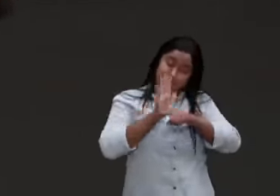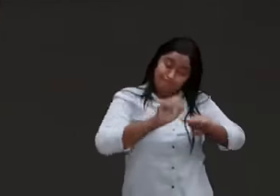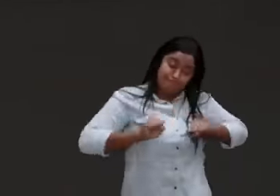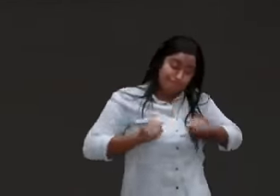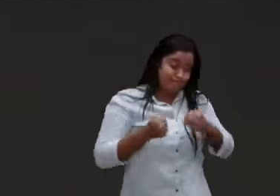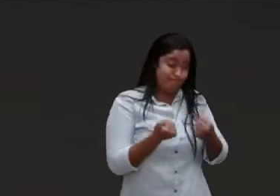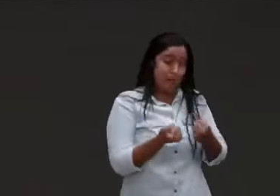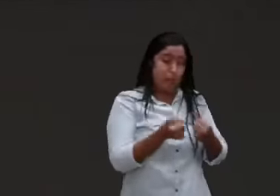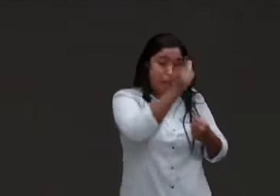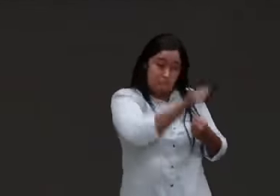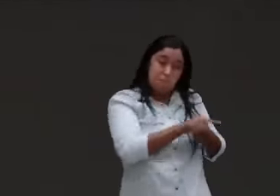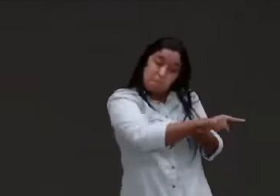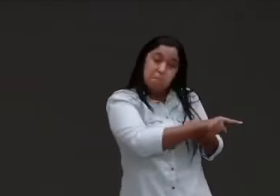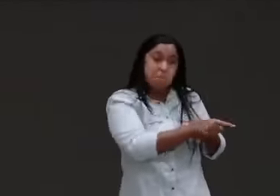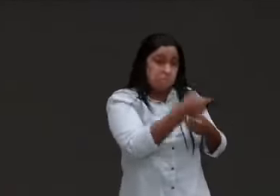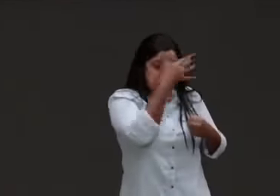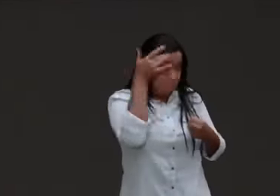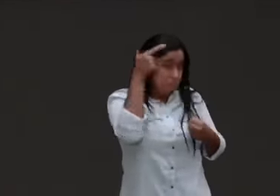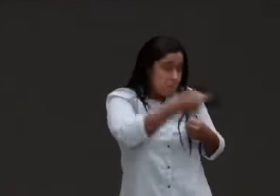problema.